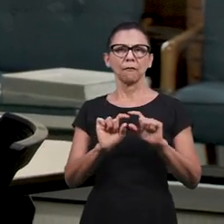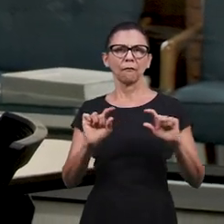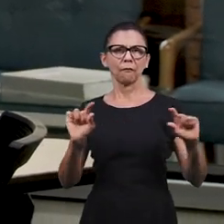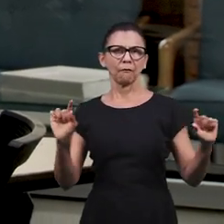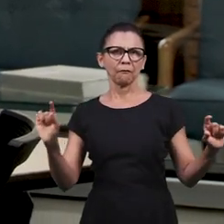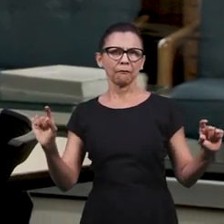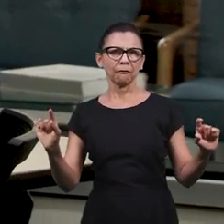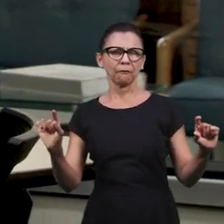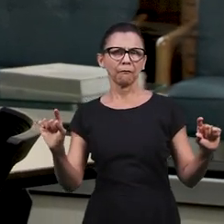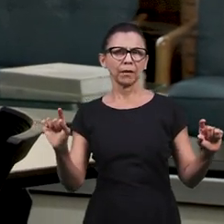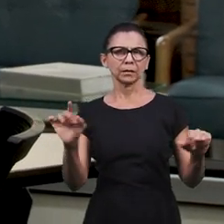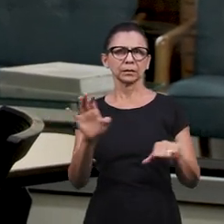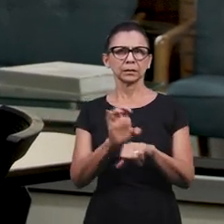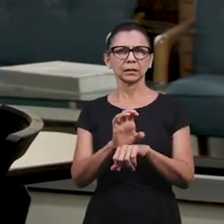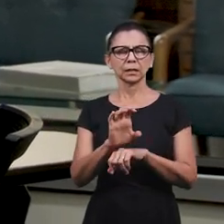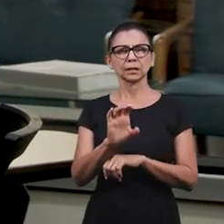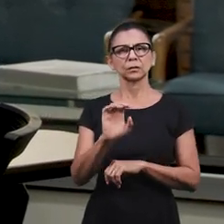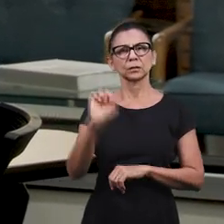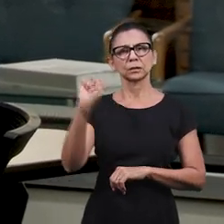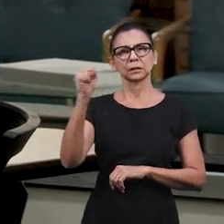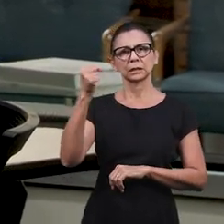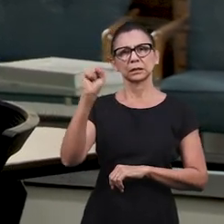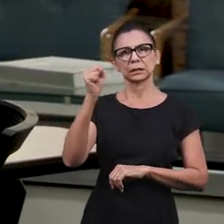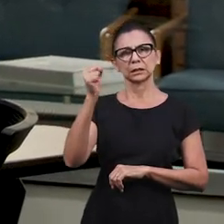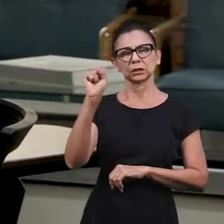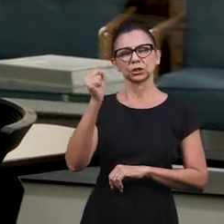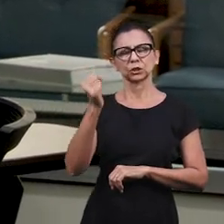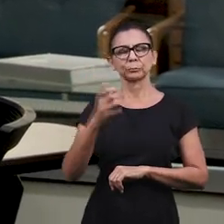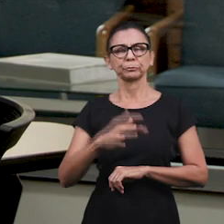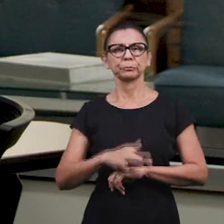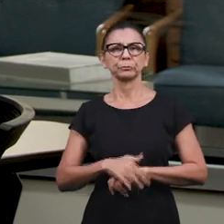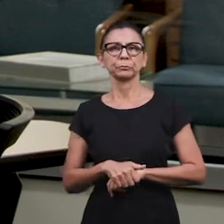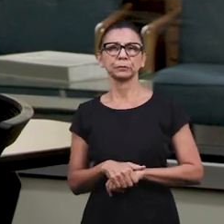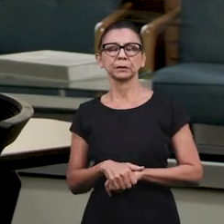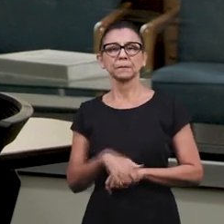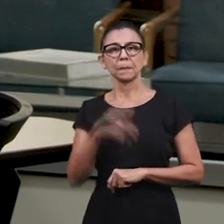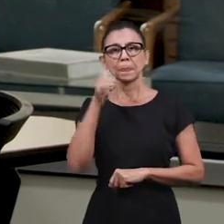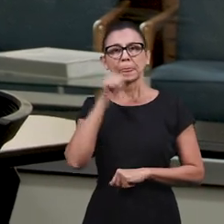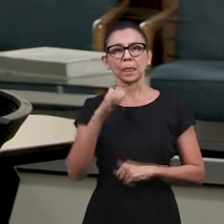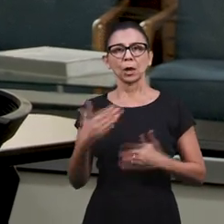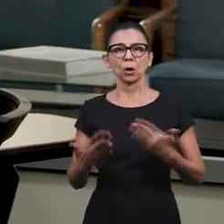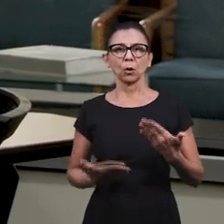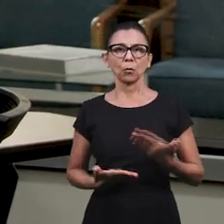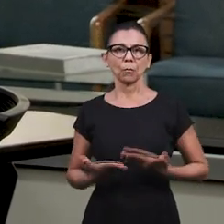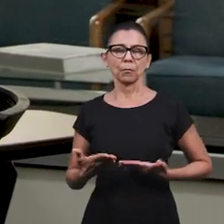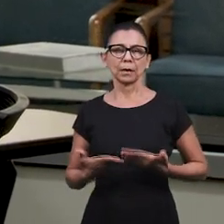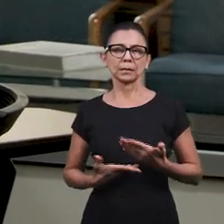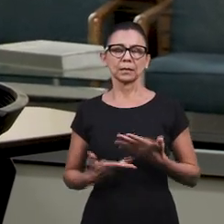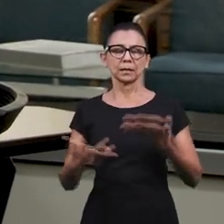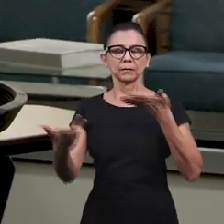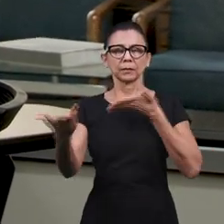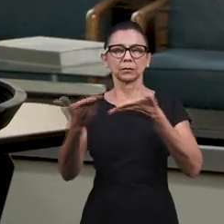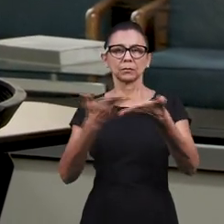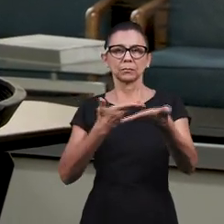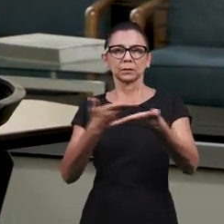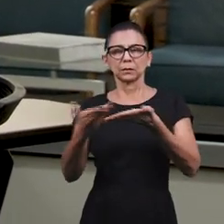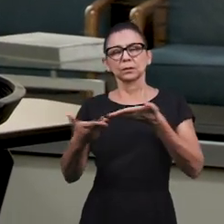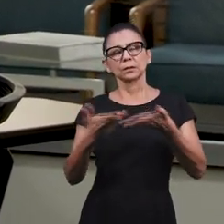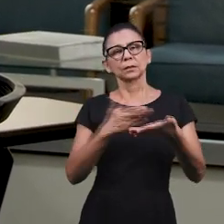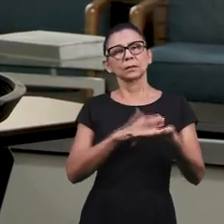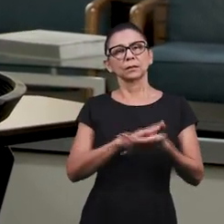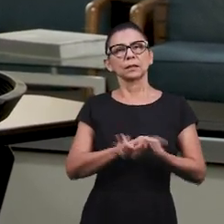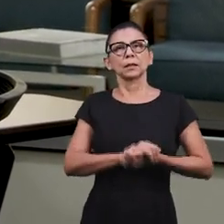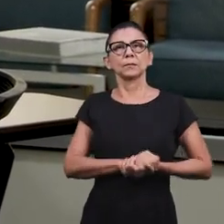frase vem do estado de Sergipe, da Igreja de Itabaiana. A nossa irmã Emily N. Oliveira